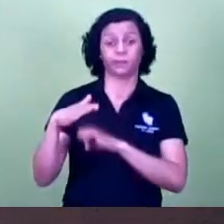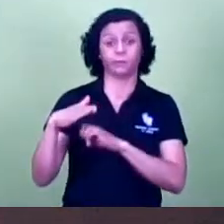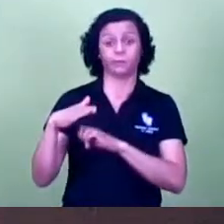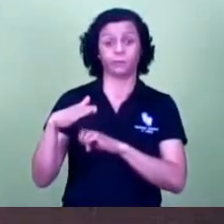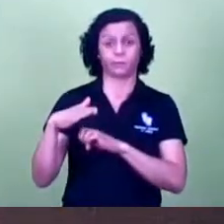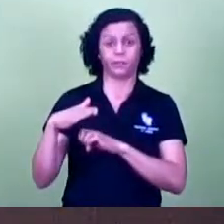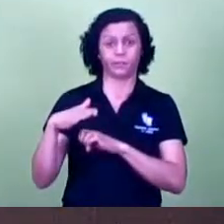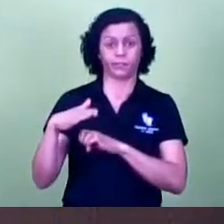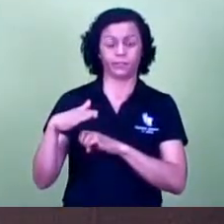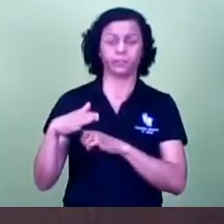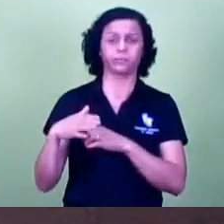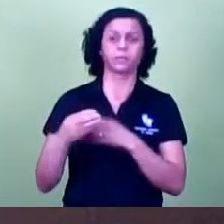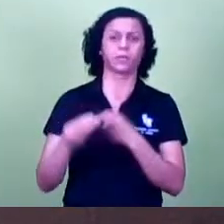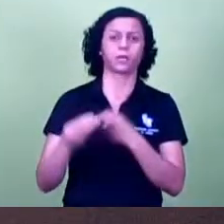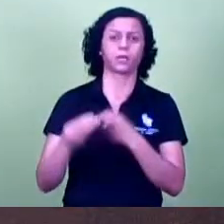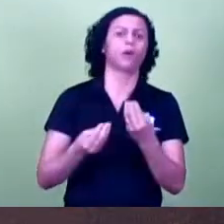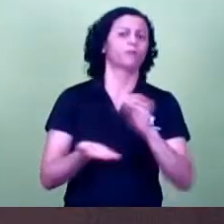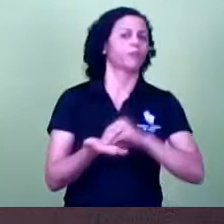cidade.